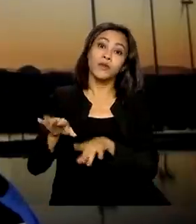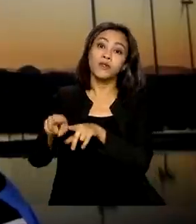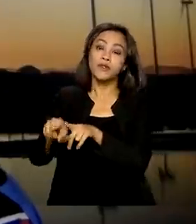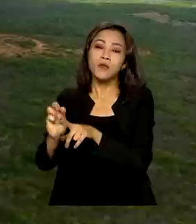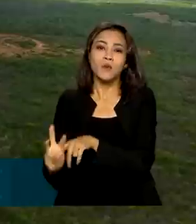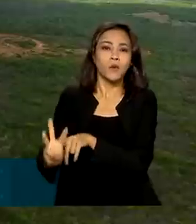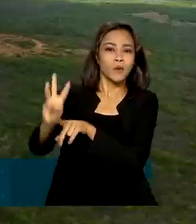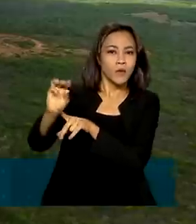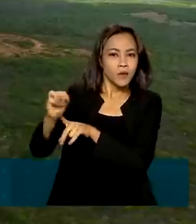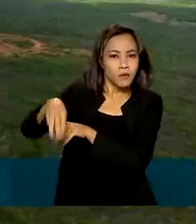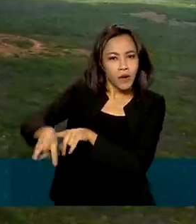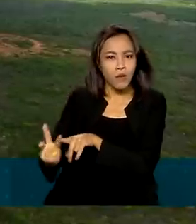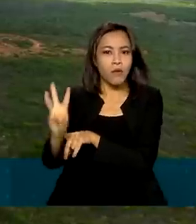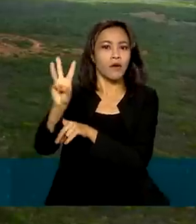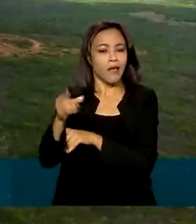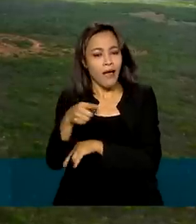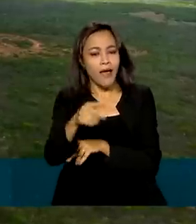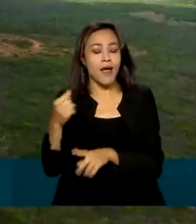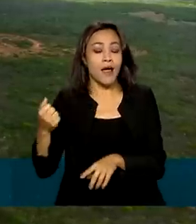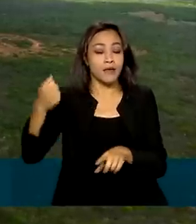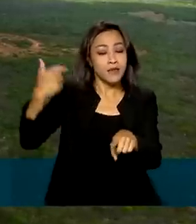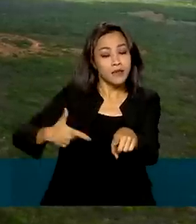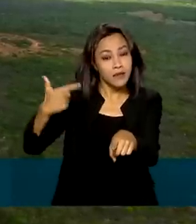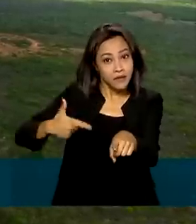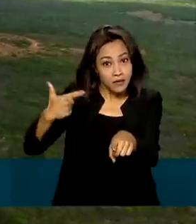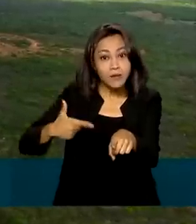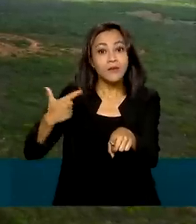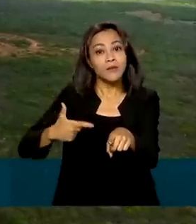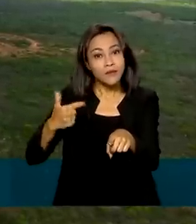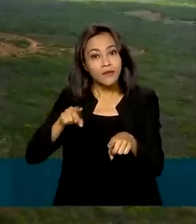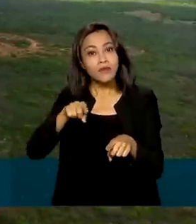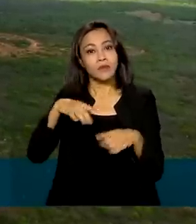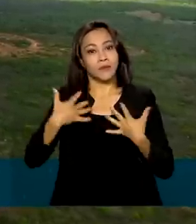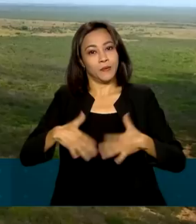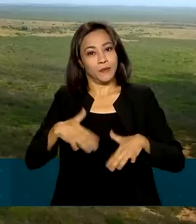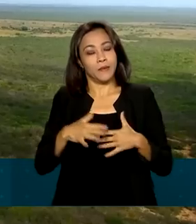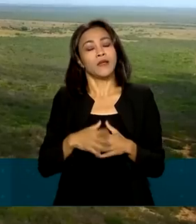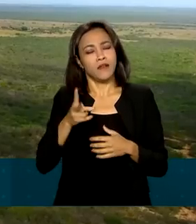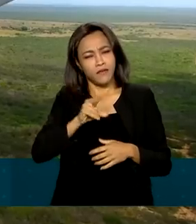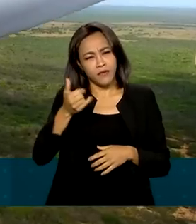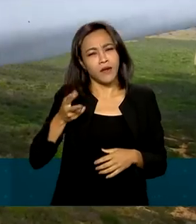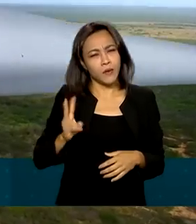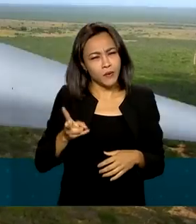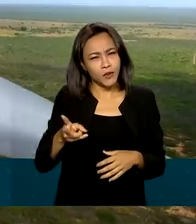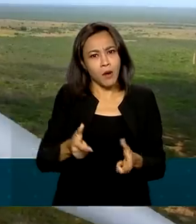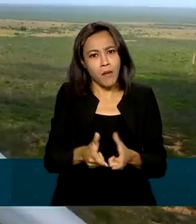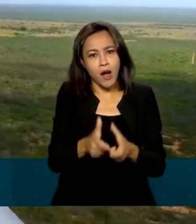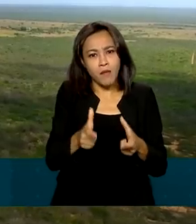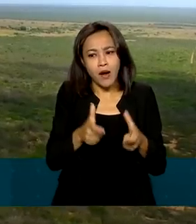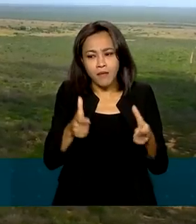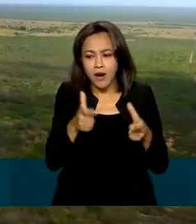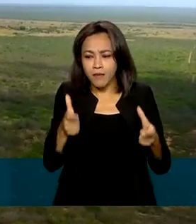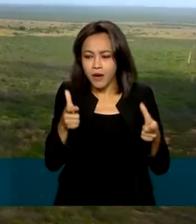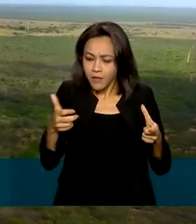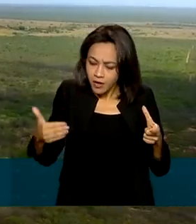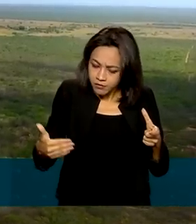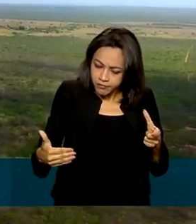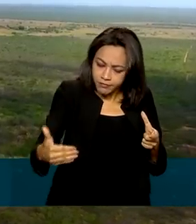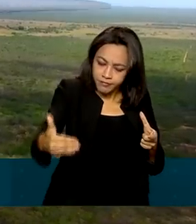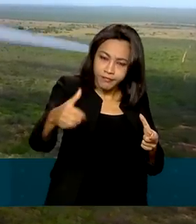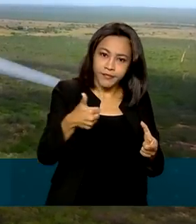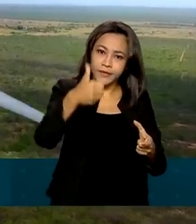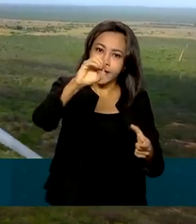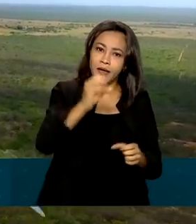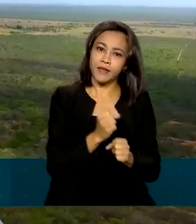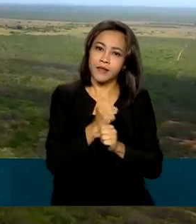instalada. É a segunda fonte de geração da matriz e vai continuar crescendo nos próximos 10 anos, junto